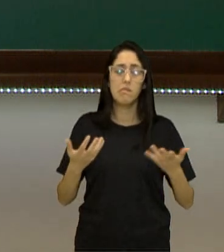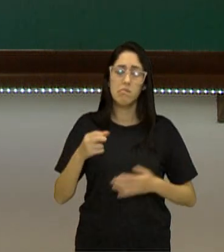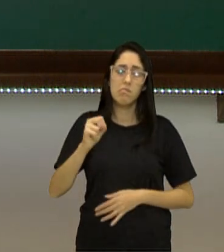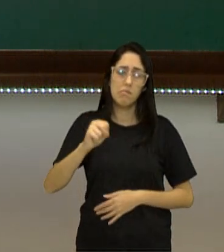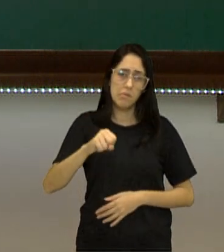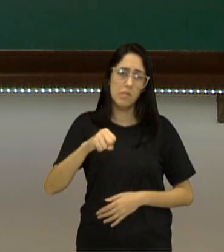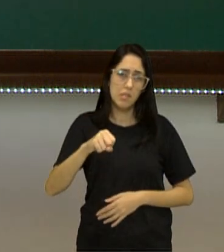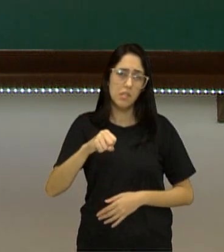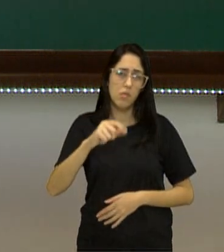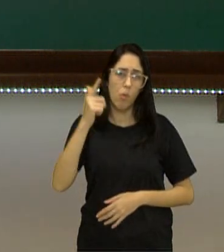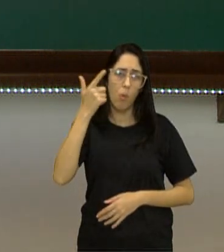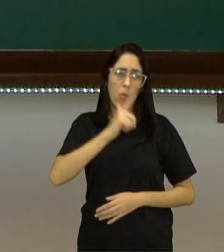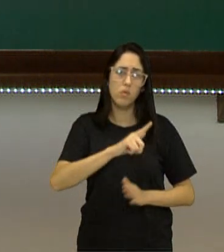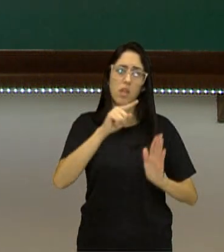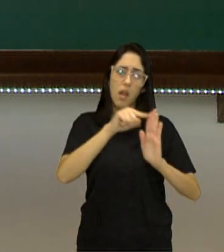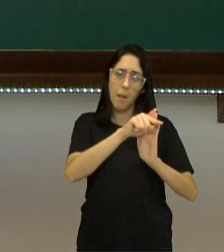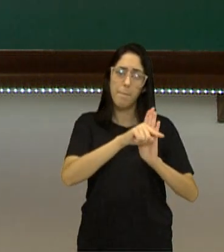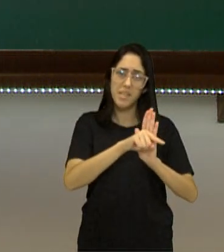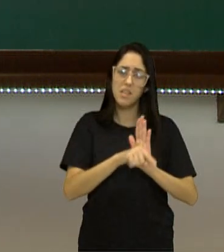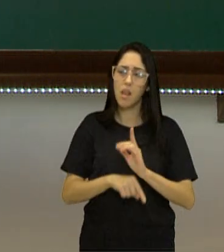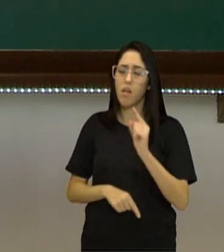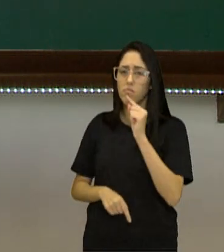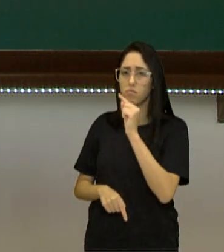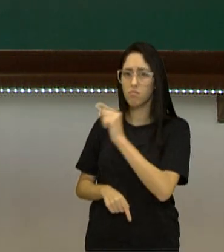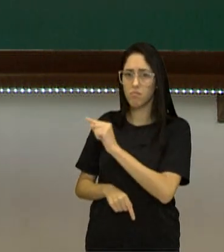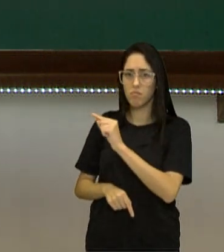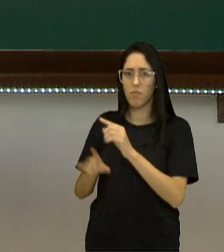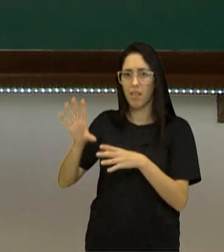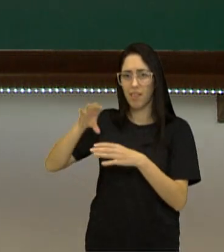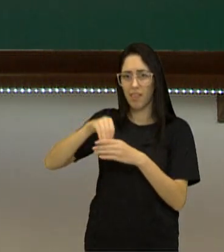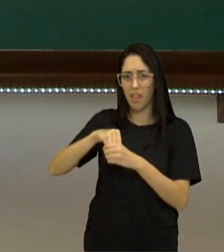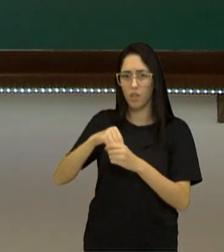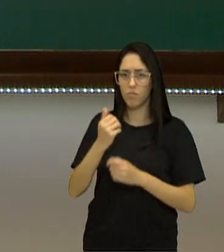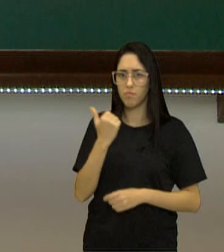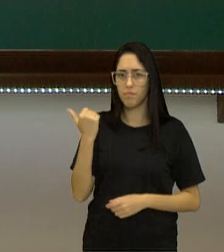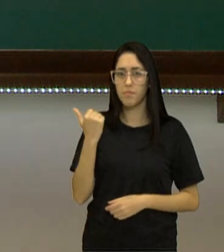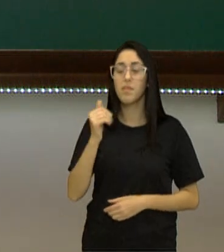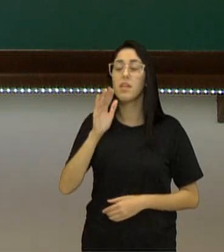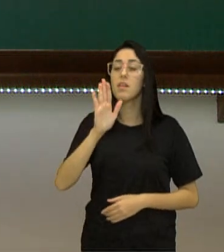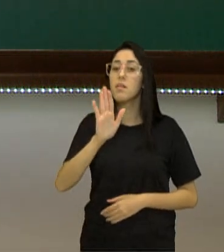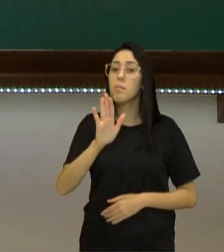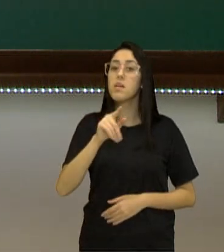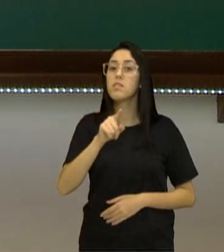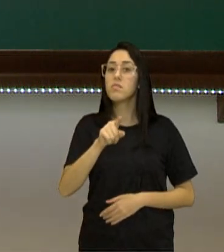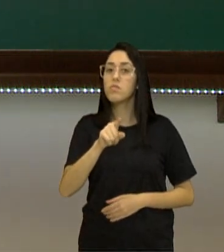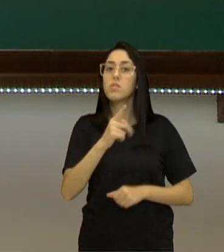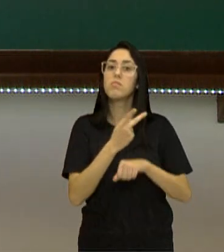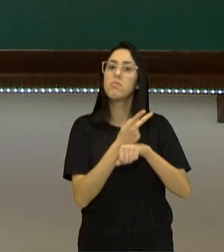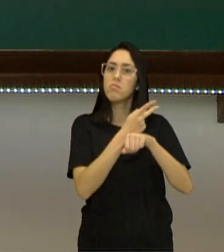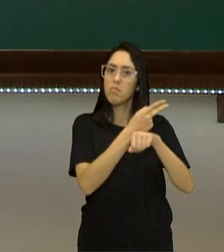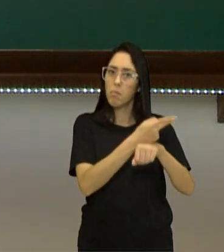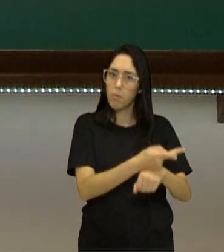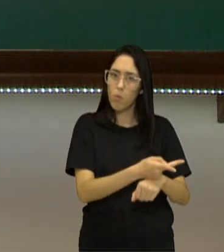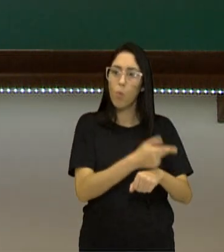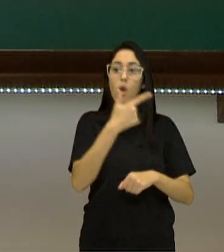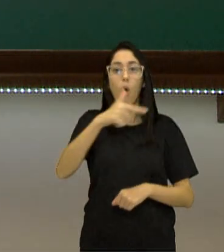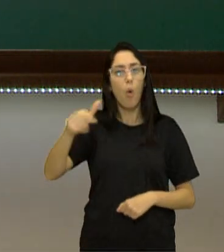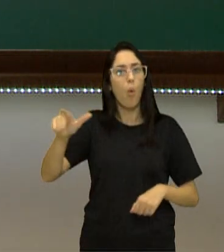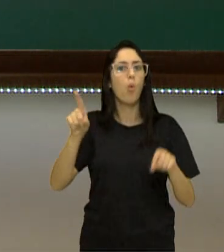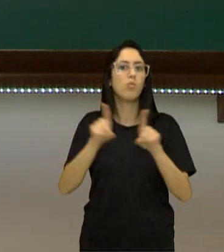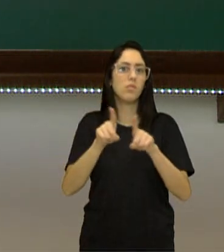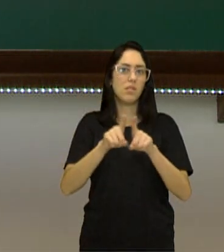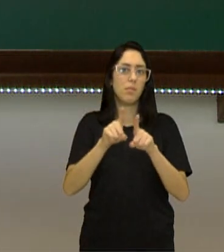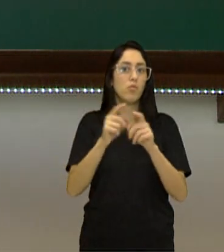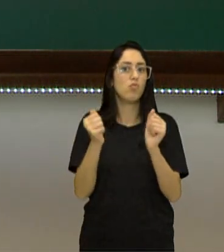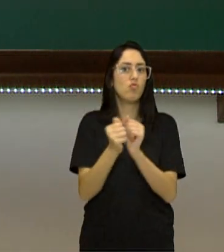consegue fazer pesquisas ali. Mas sempre o seguinte, busque essa fonte e vá buscar outras fontes para